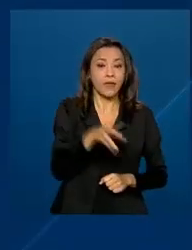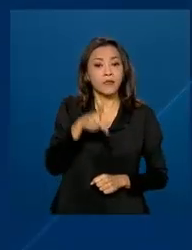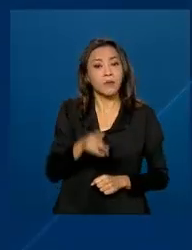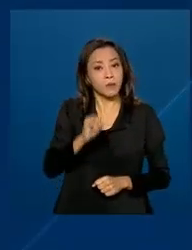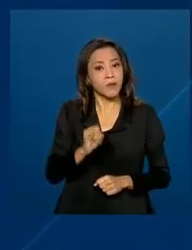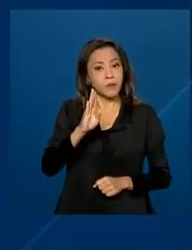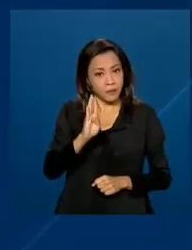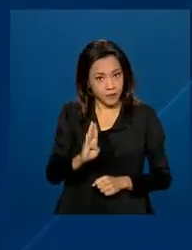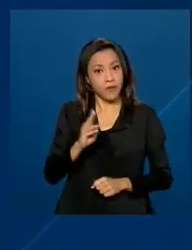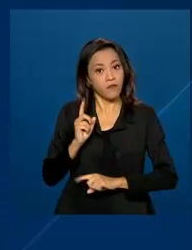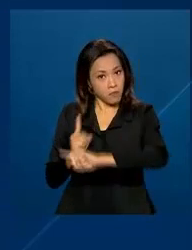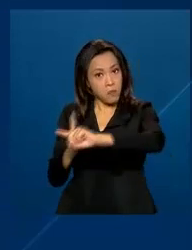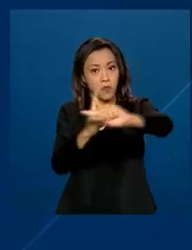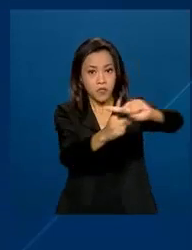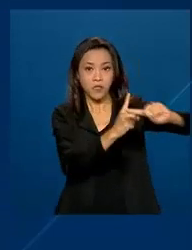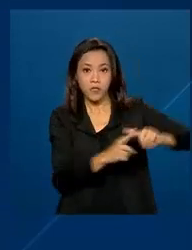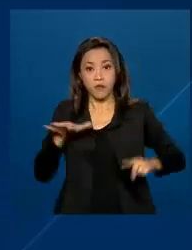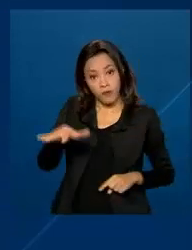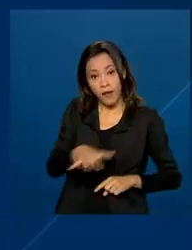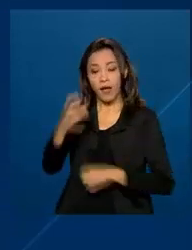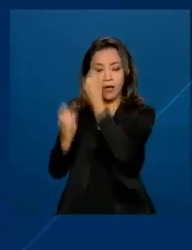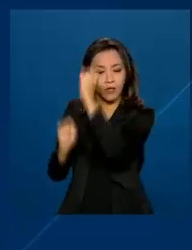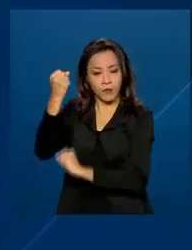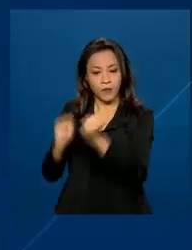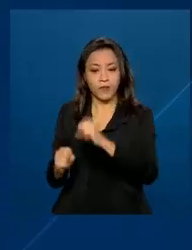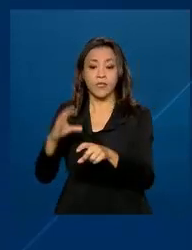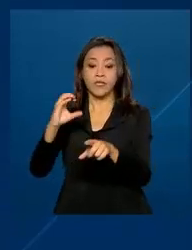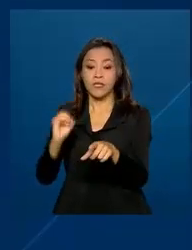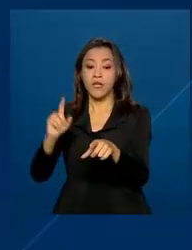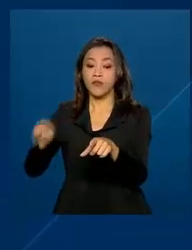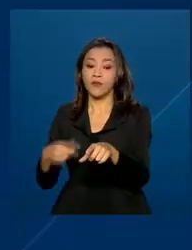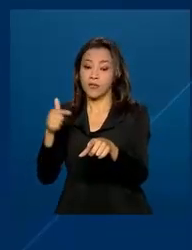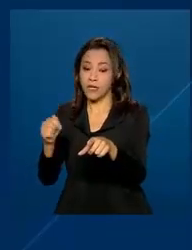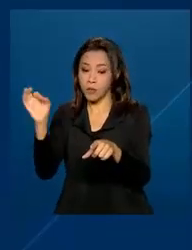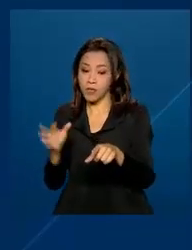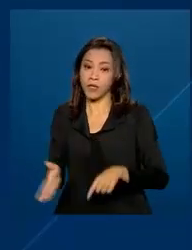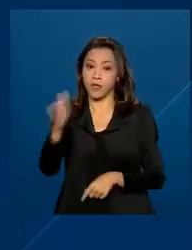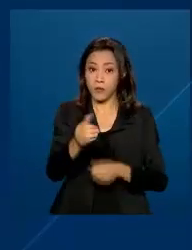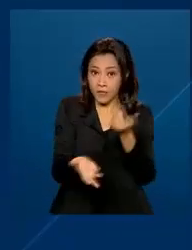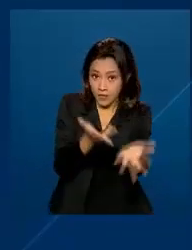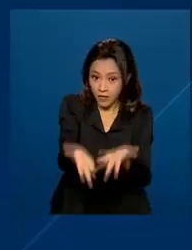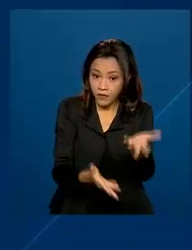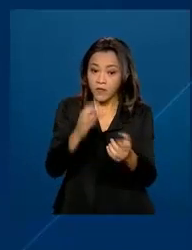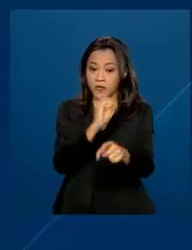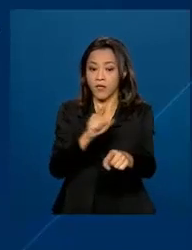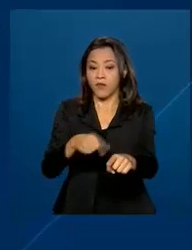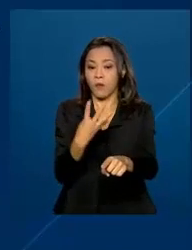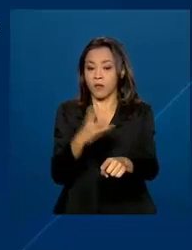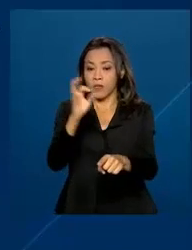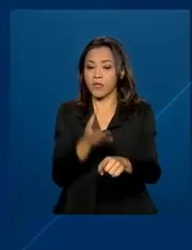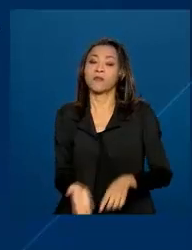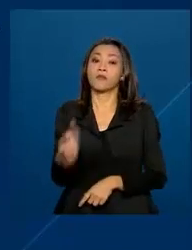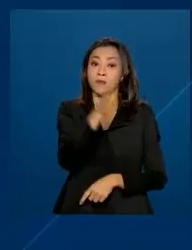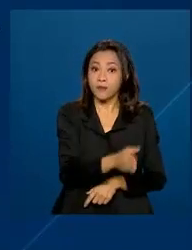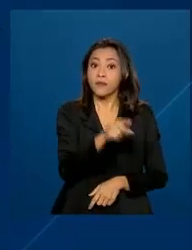início de 2021. A indústria subiu 0,7%, os serviços 0,4%, e